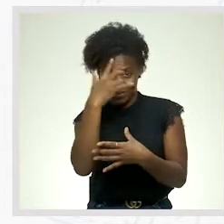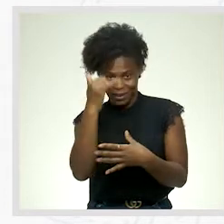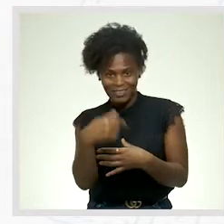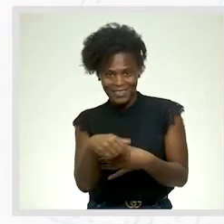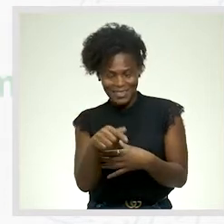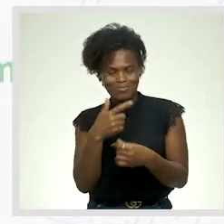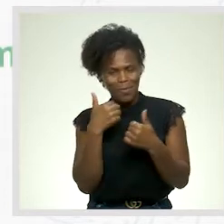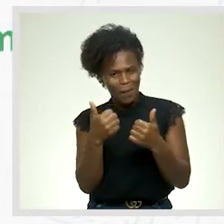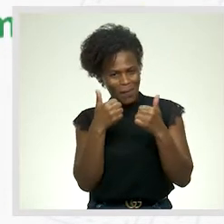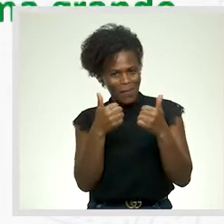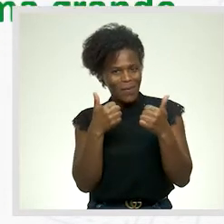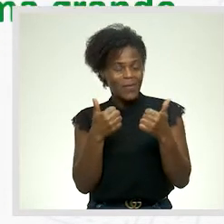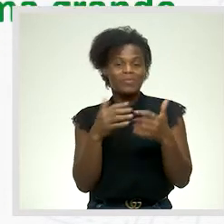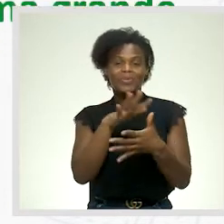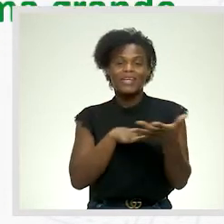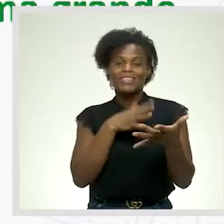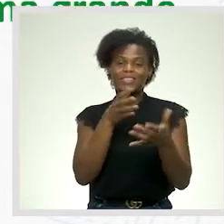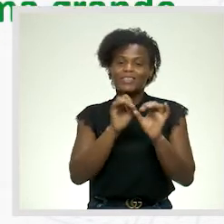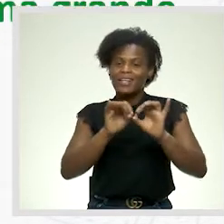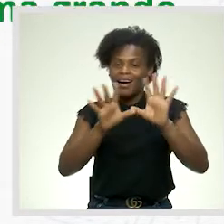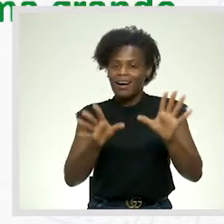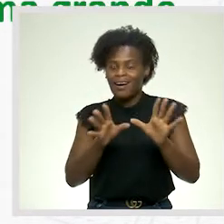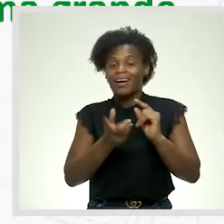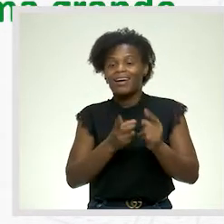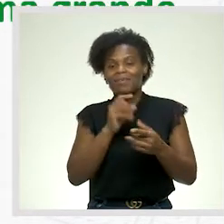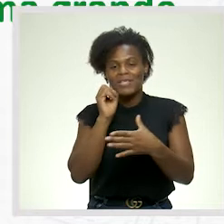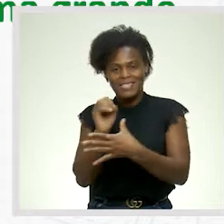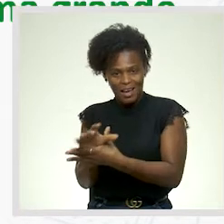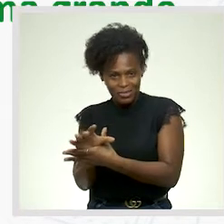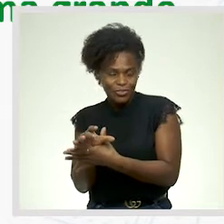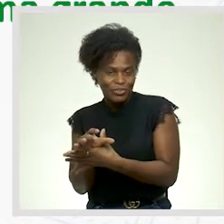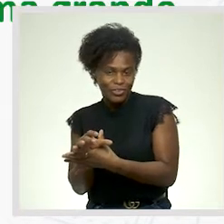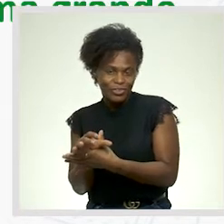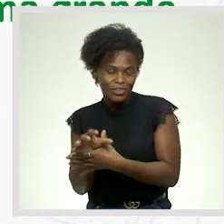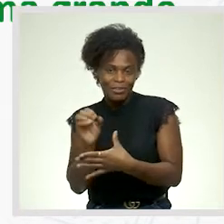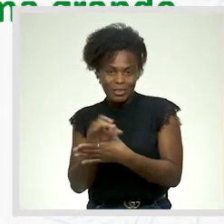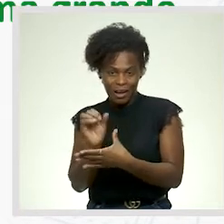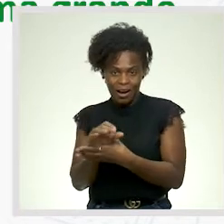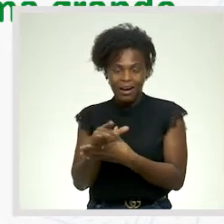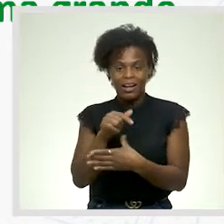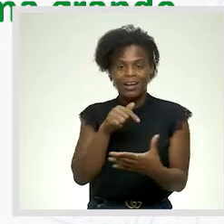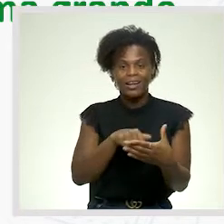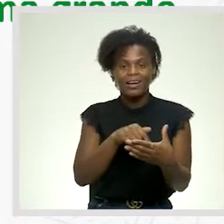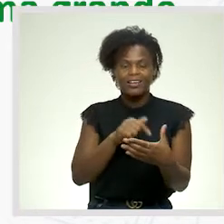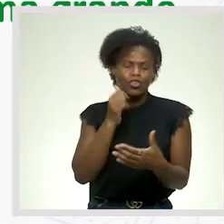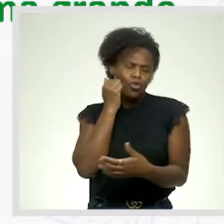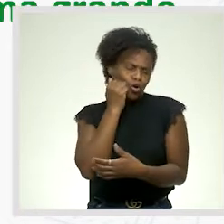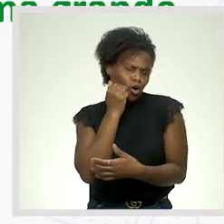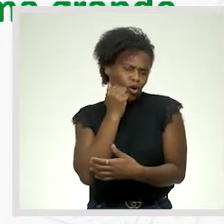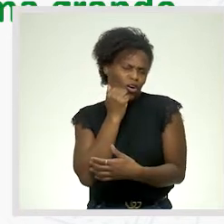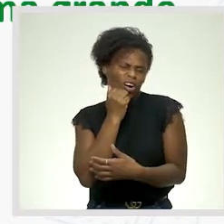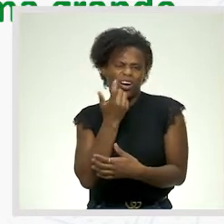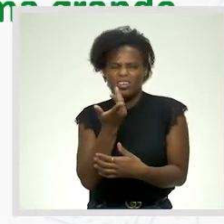Exatamente! O texto diz claramente que a mensagem veiculada é uma mensagem de dor, uma